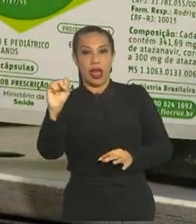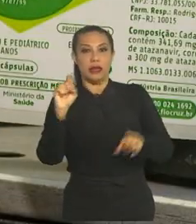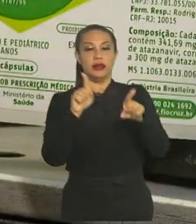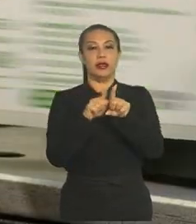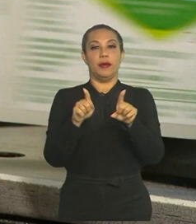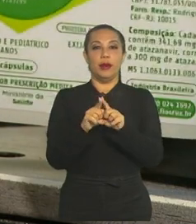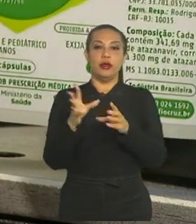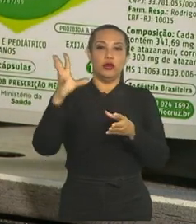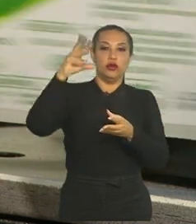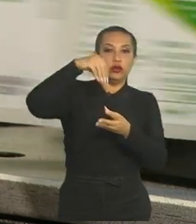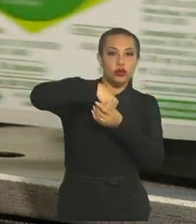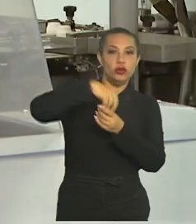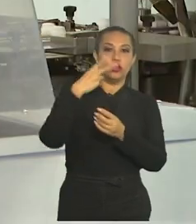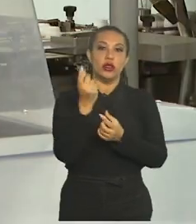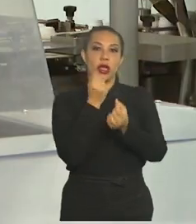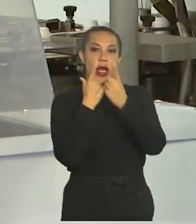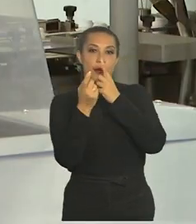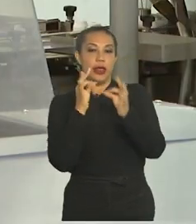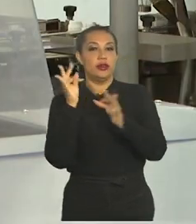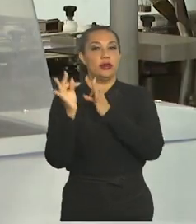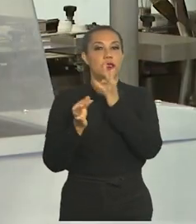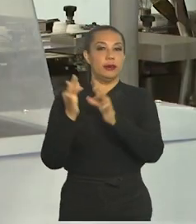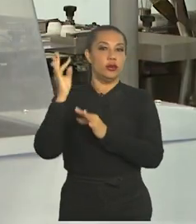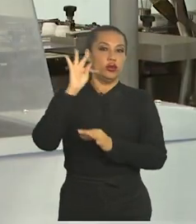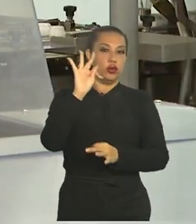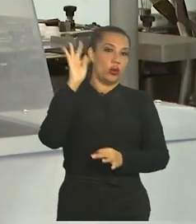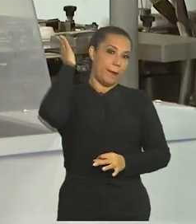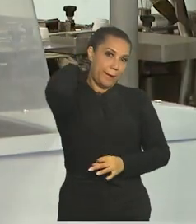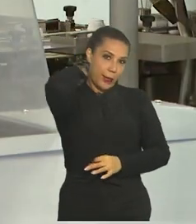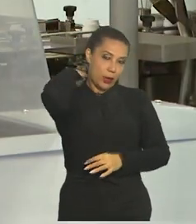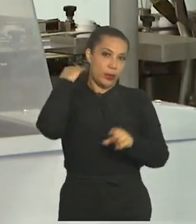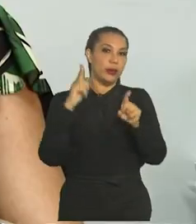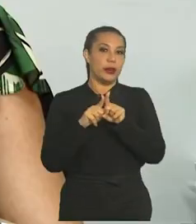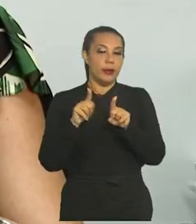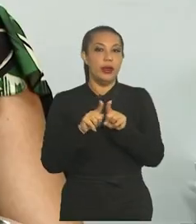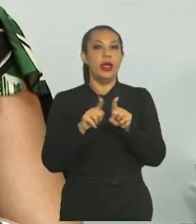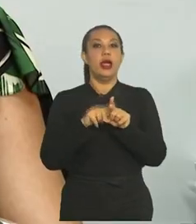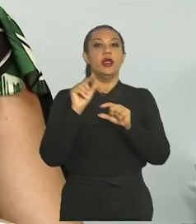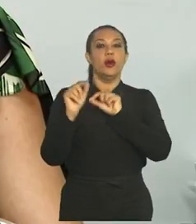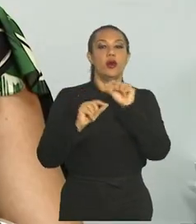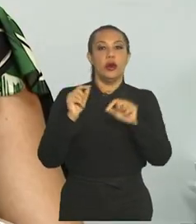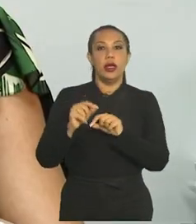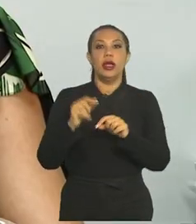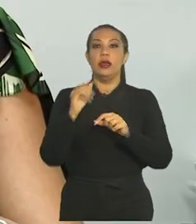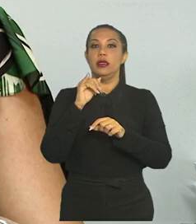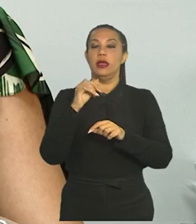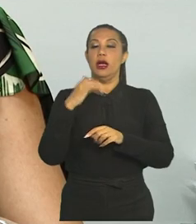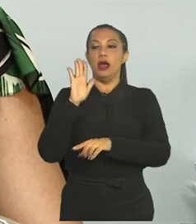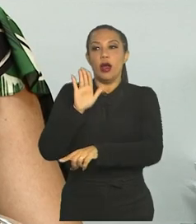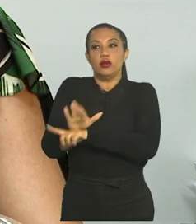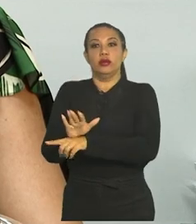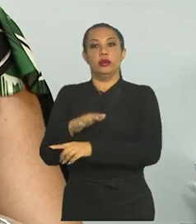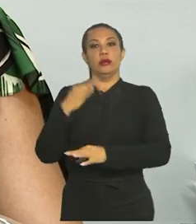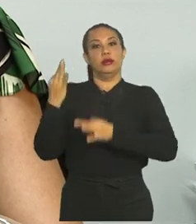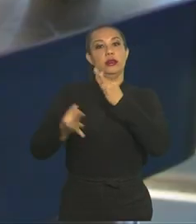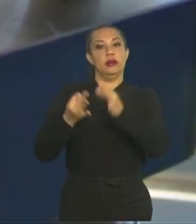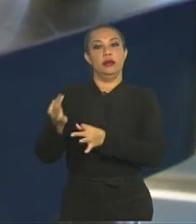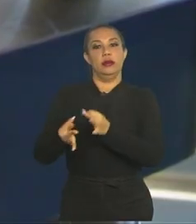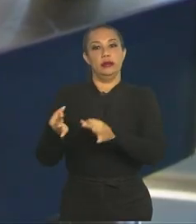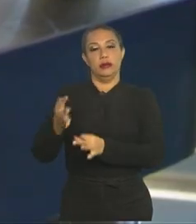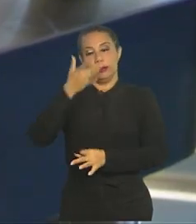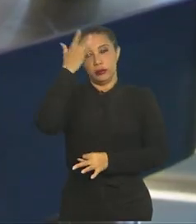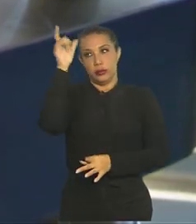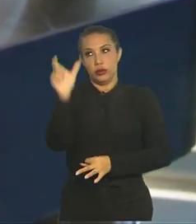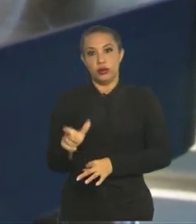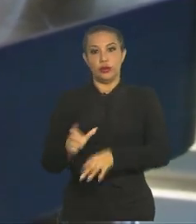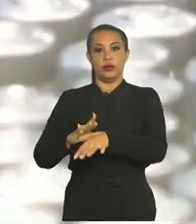associação de dois medicamentos para tratamento da tuberculose também, que facilita muito a adesão do paciente ao tratamento. A